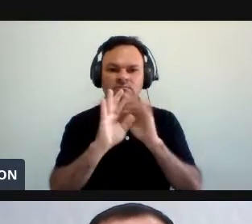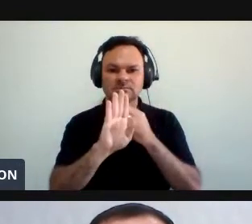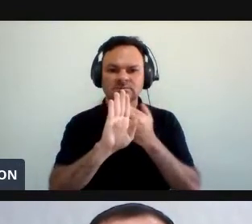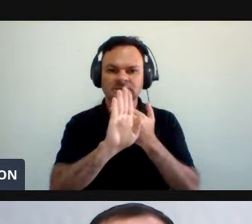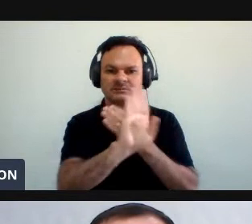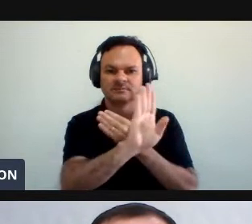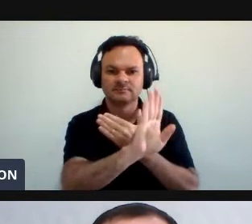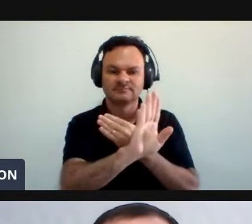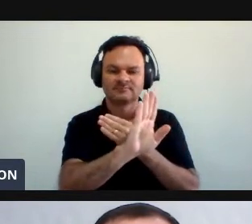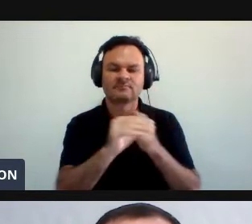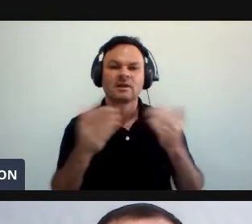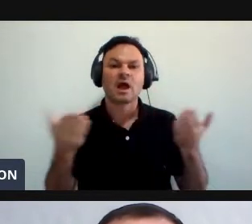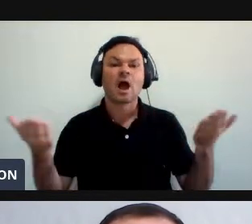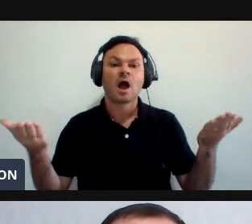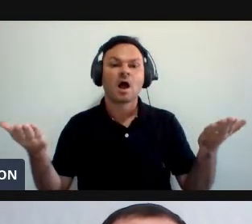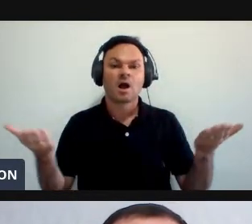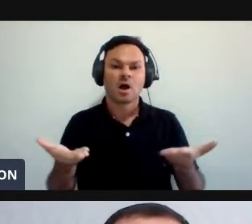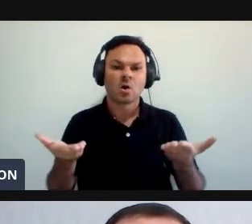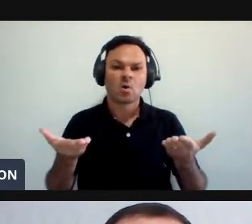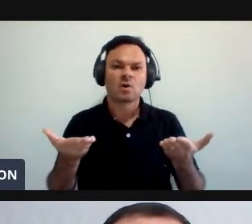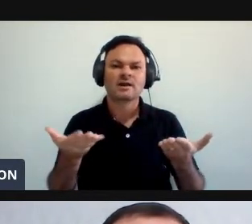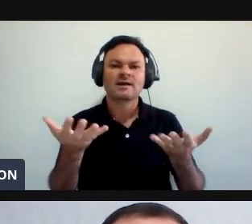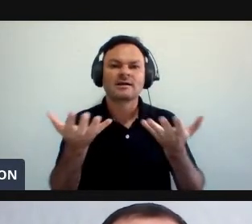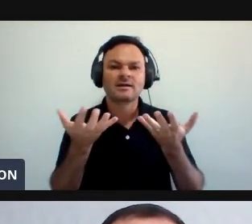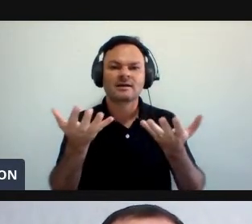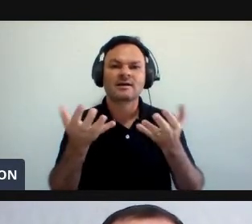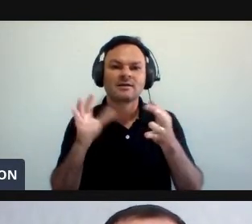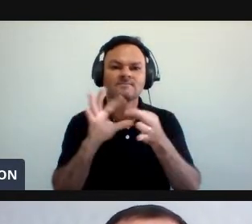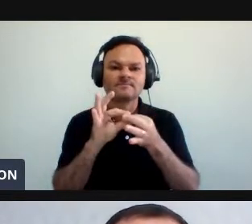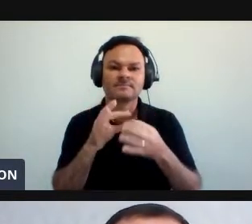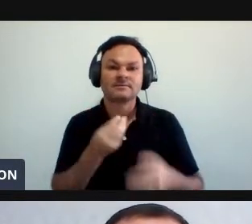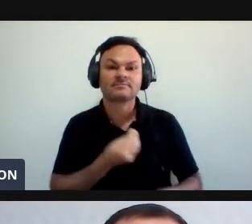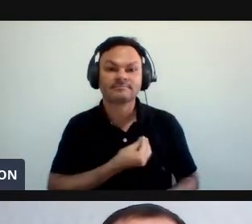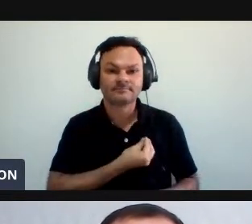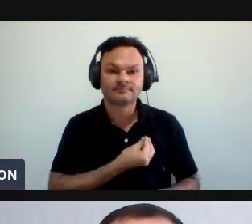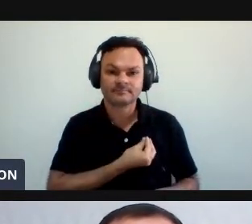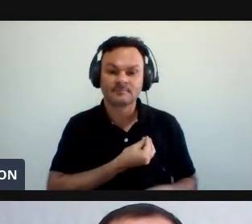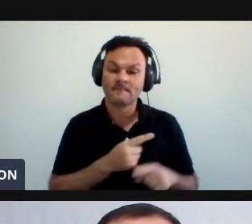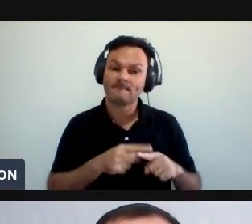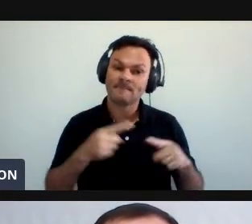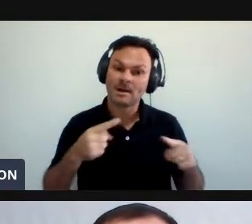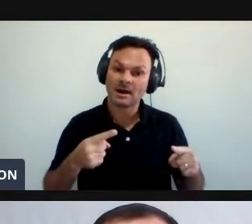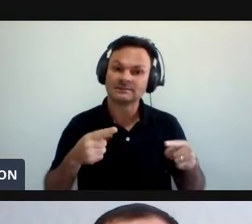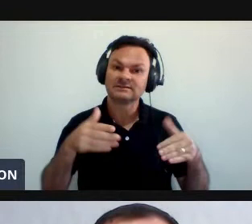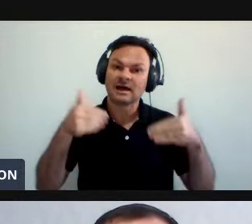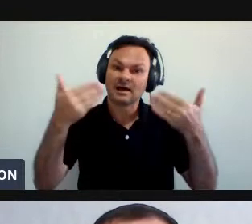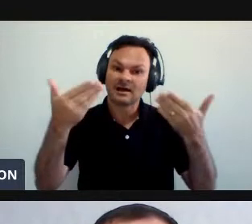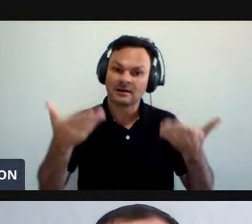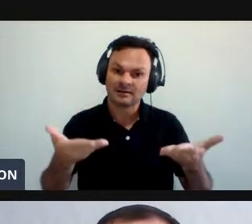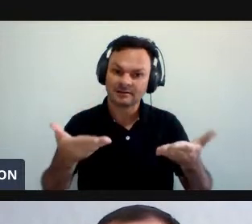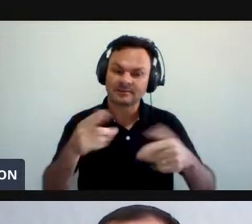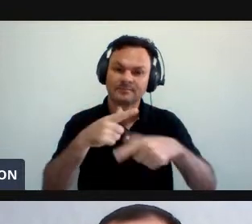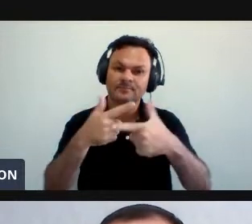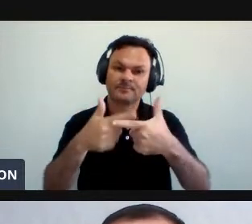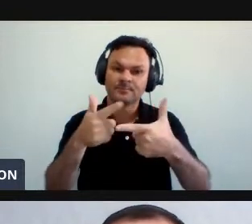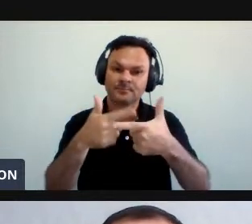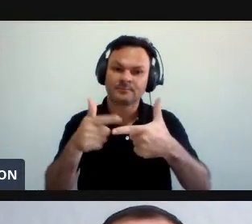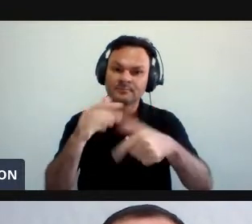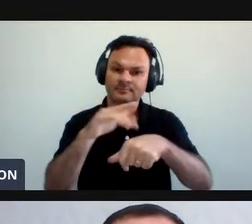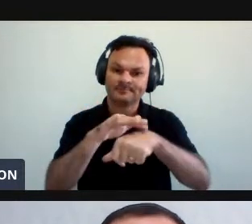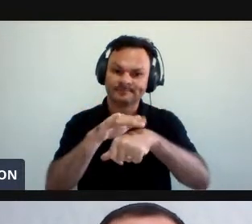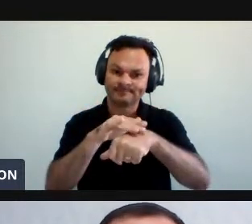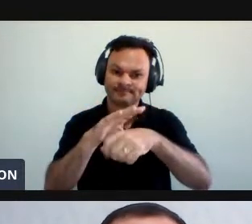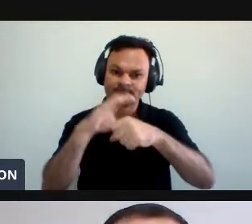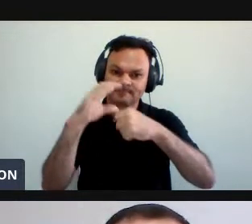é um desejo de todos nós Estarmos juntos Na presencialidade Mas as condições Hoje que nós temos Não permite Que